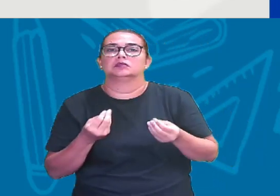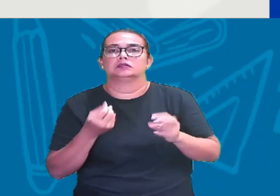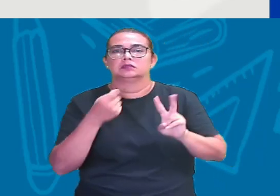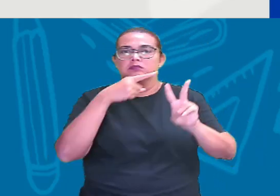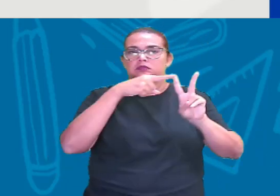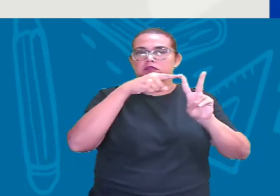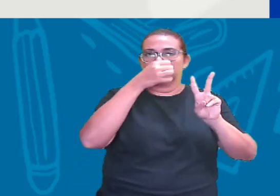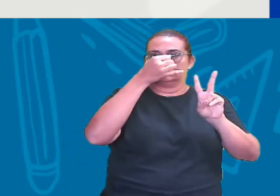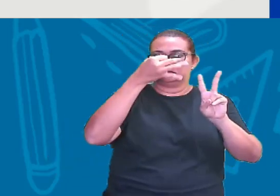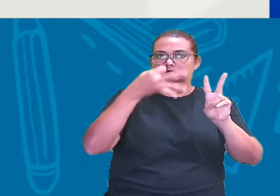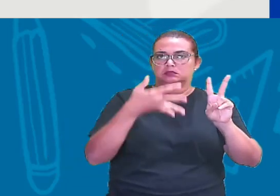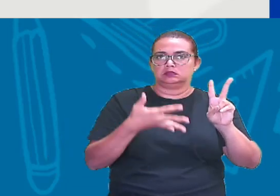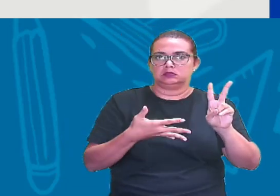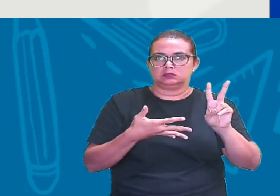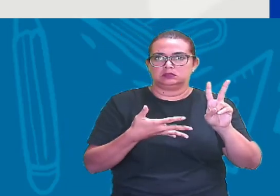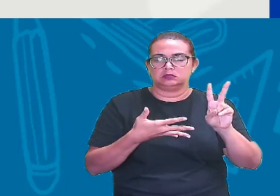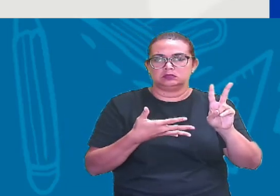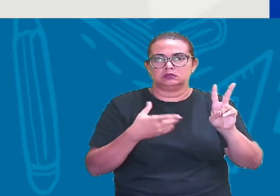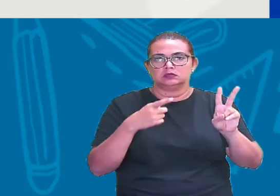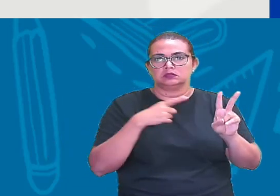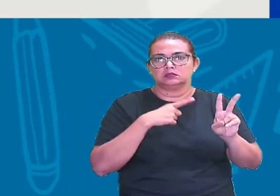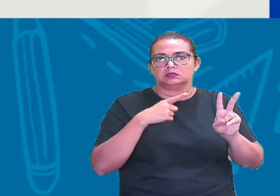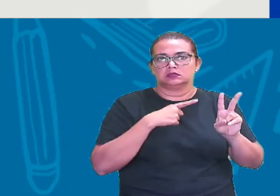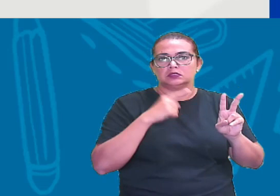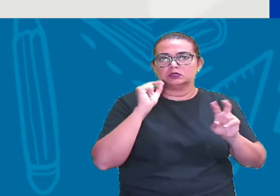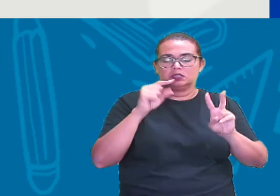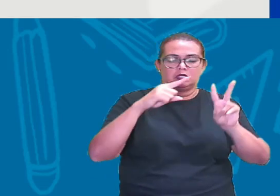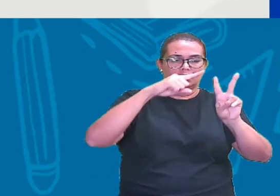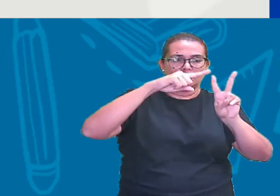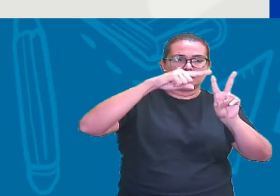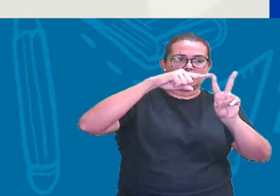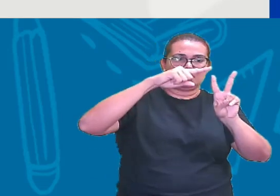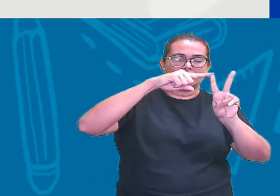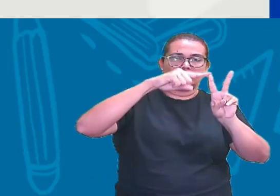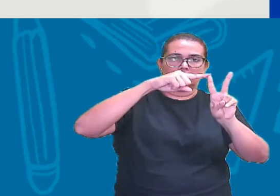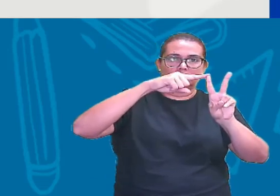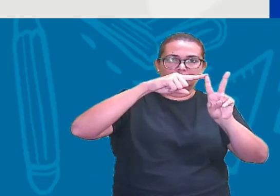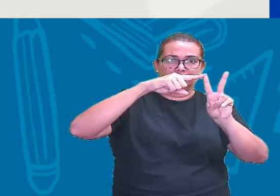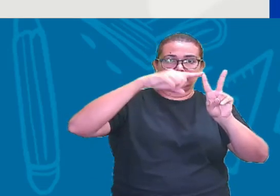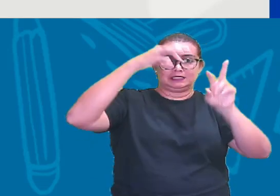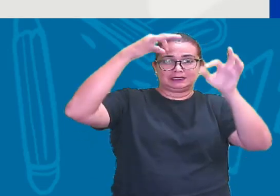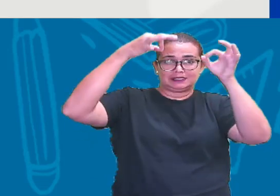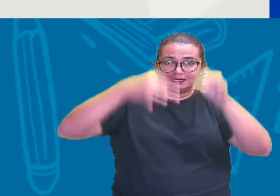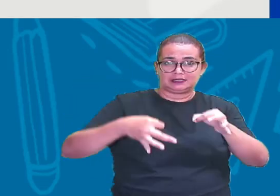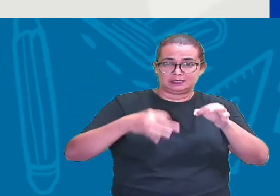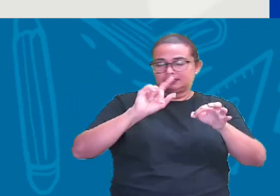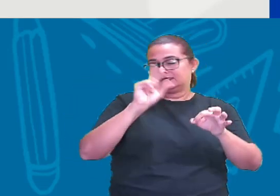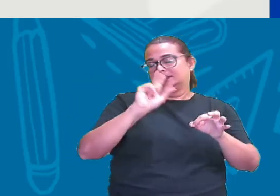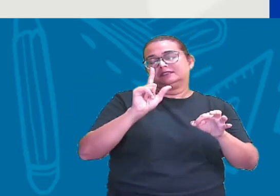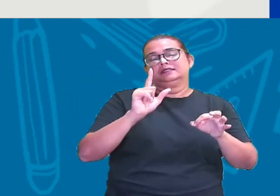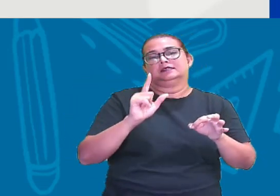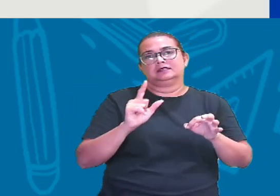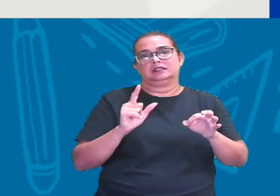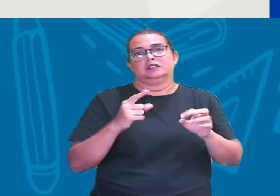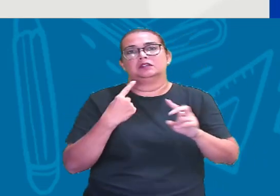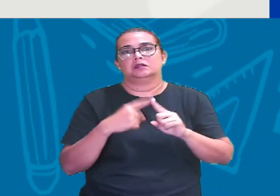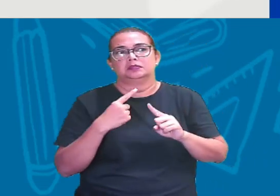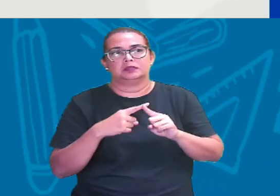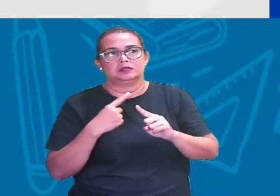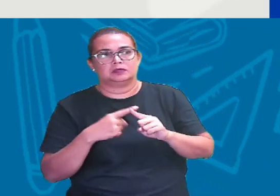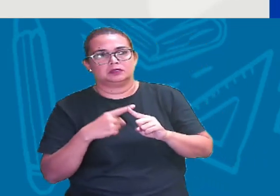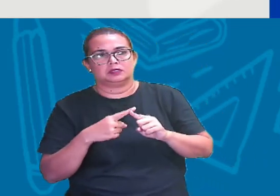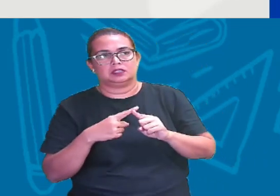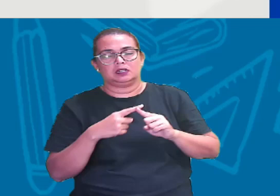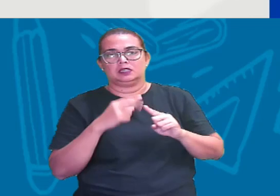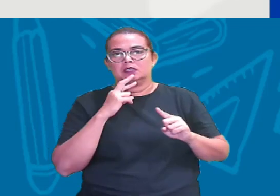irracionais São o que? Elas são raízes Não exatas Porque a resposta De uma raiz